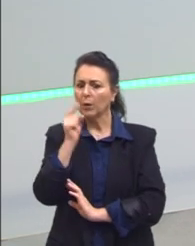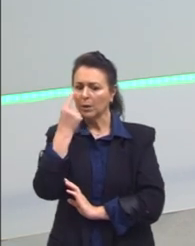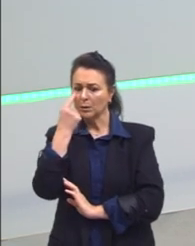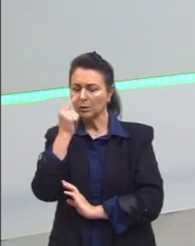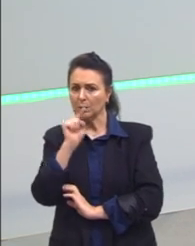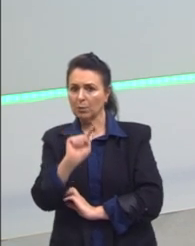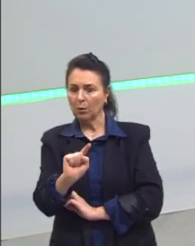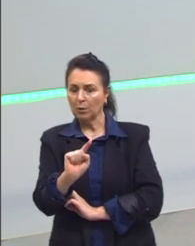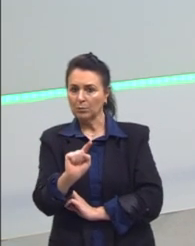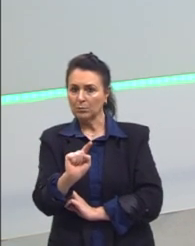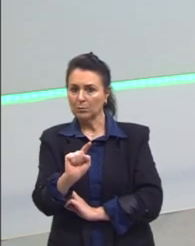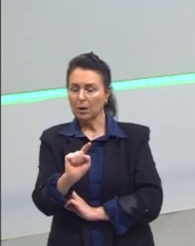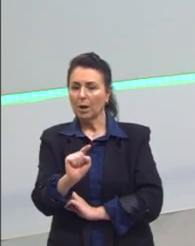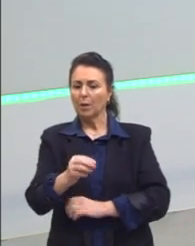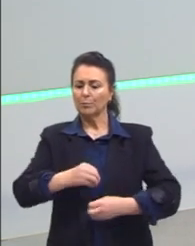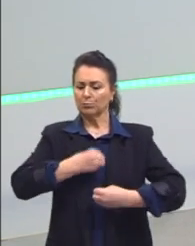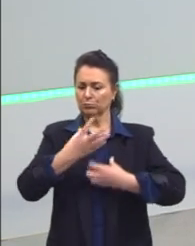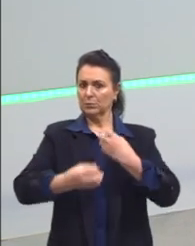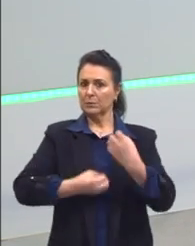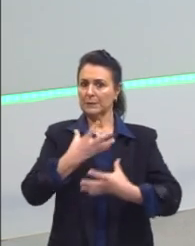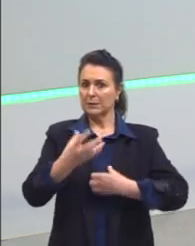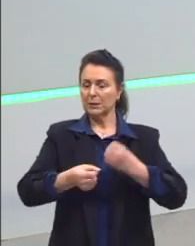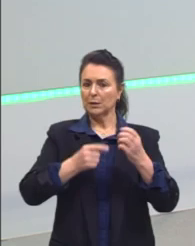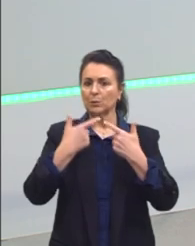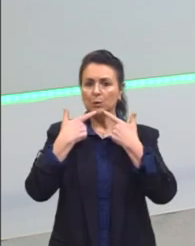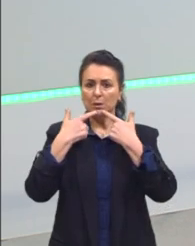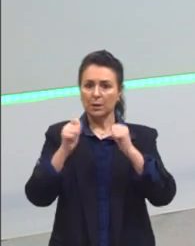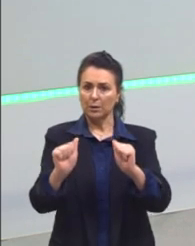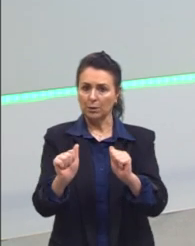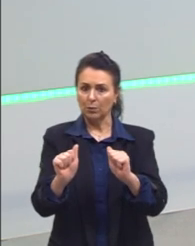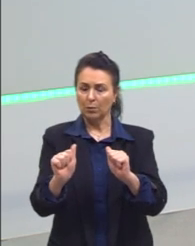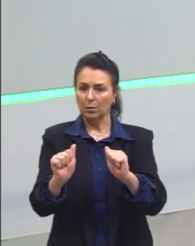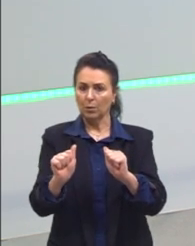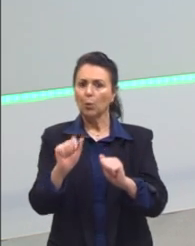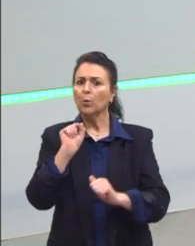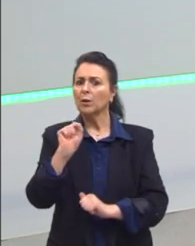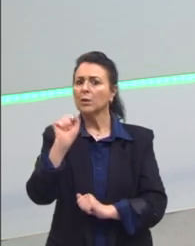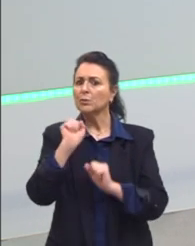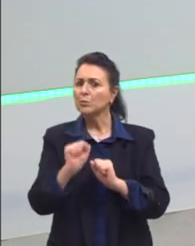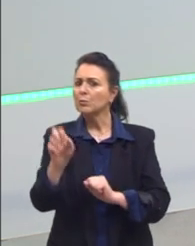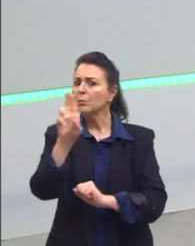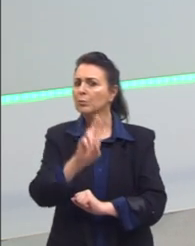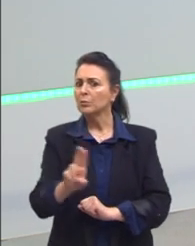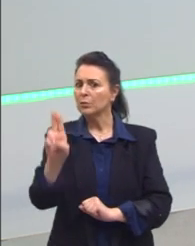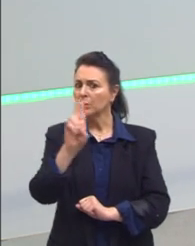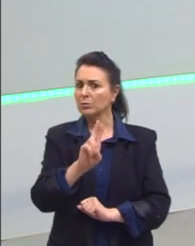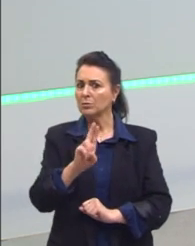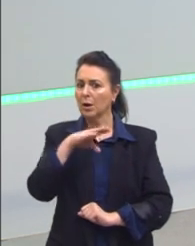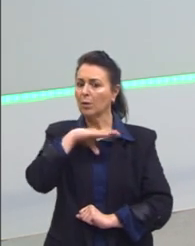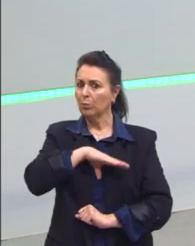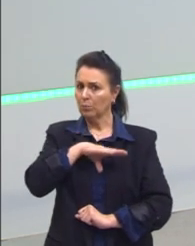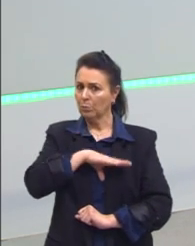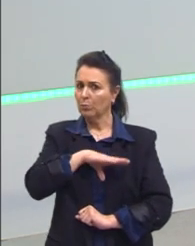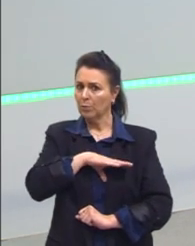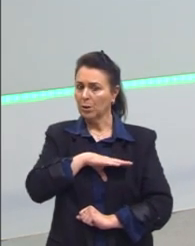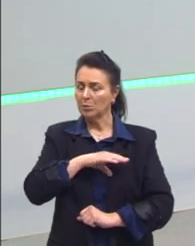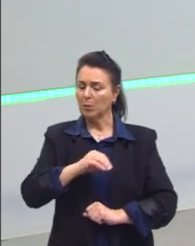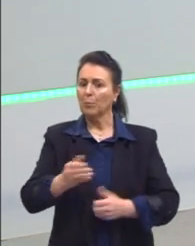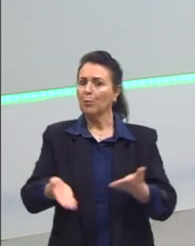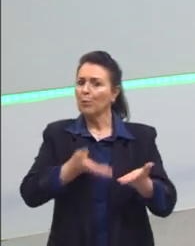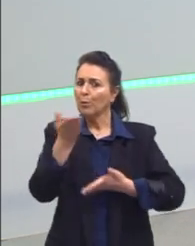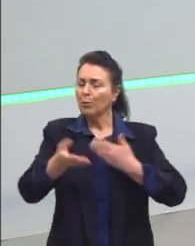Para os recursos expressivos da língua. Quais recursos a gente pode usar dentro da língua para promover expressão?